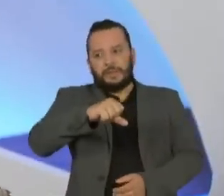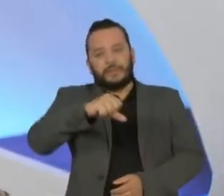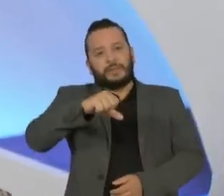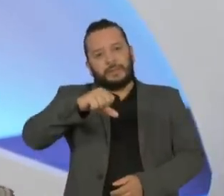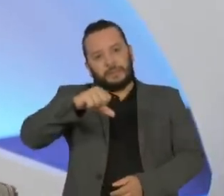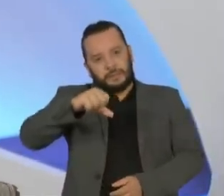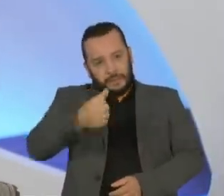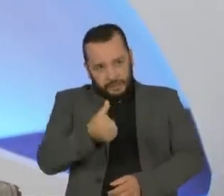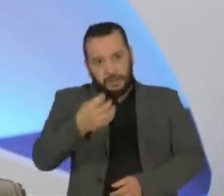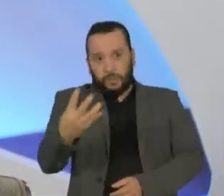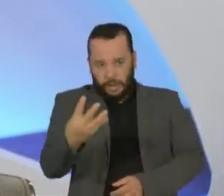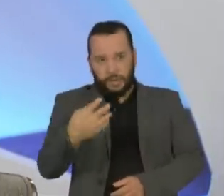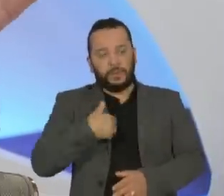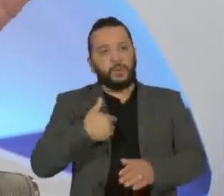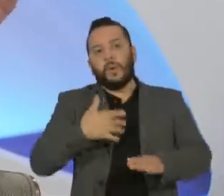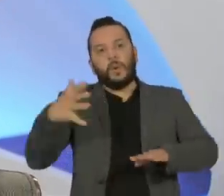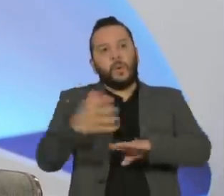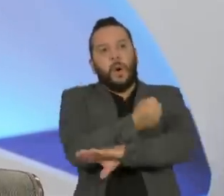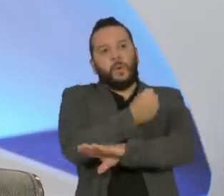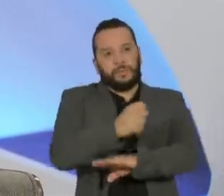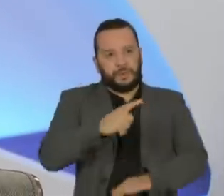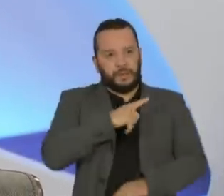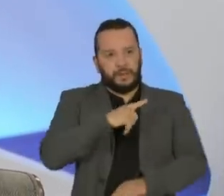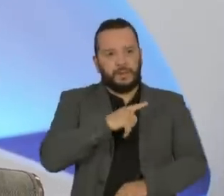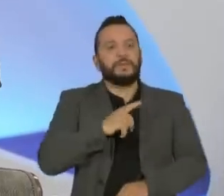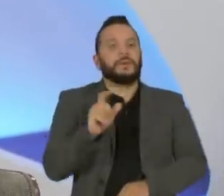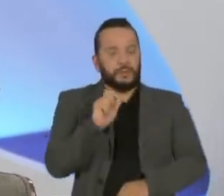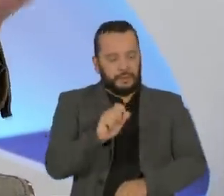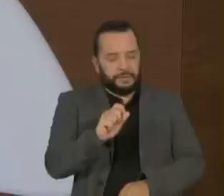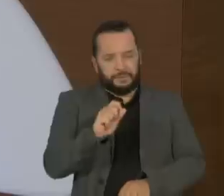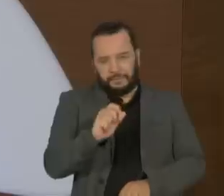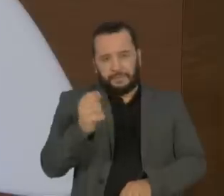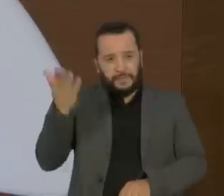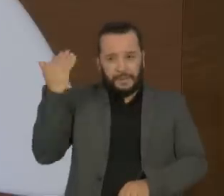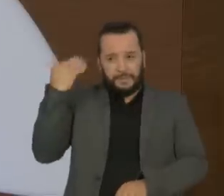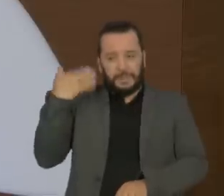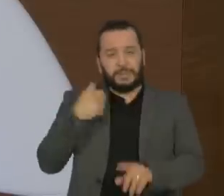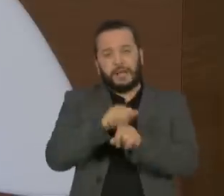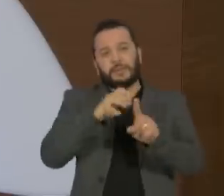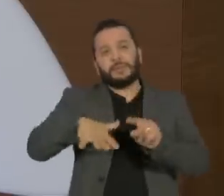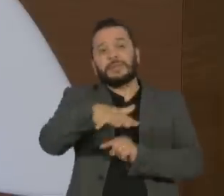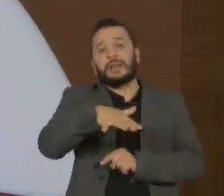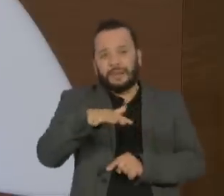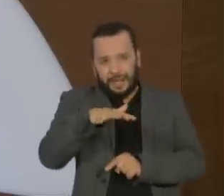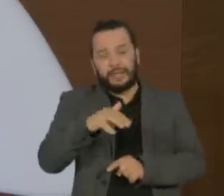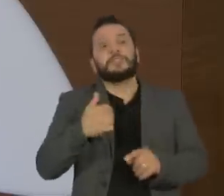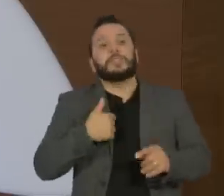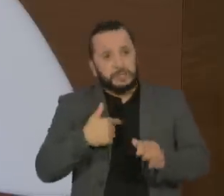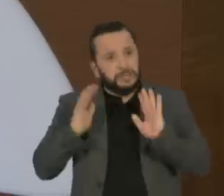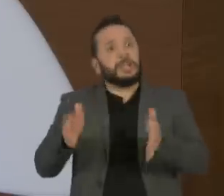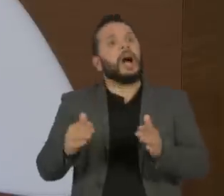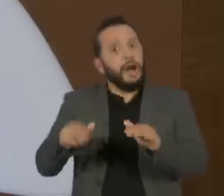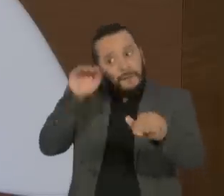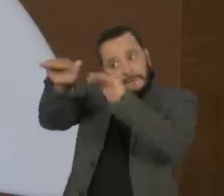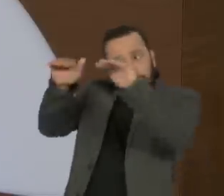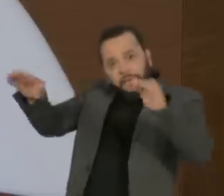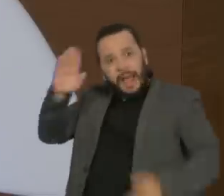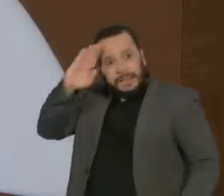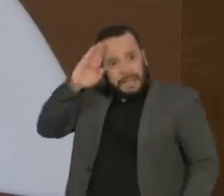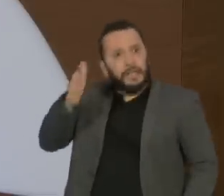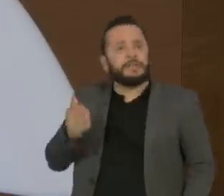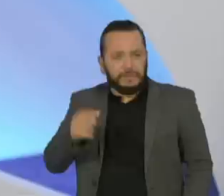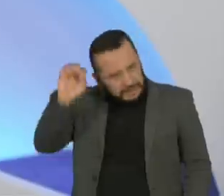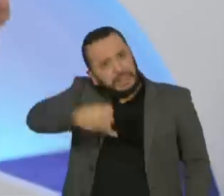que eu sempre salientei o fato de que a sociedade, naquela época, clamou pela intervenção do Exército e